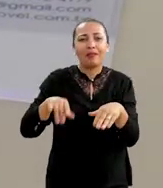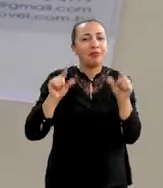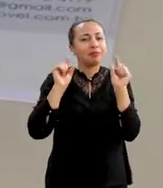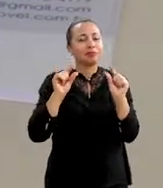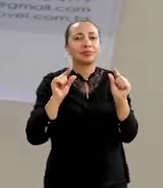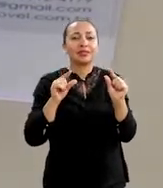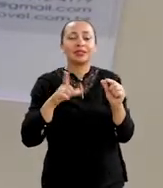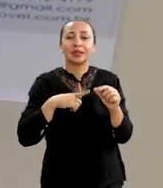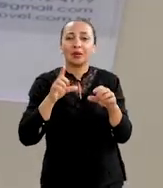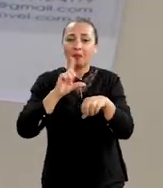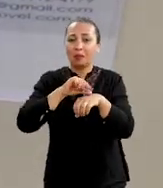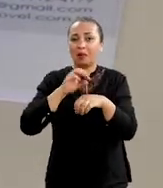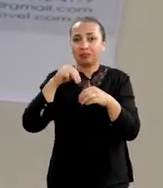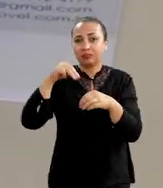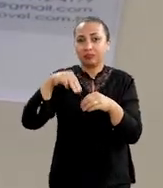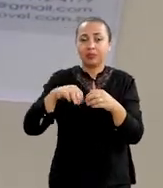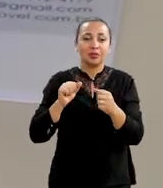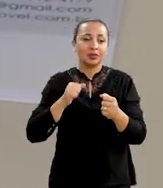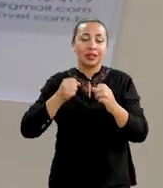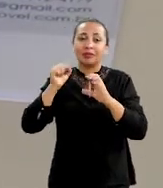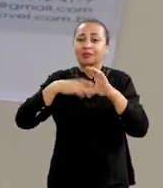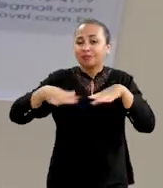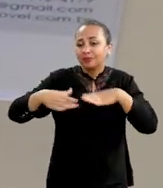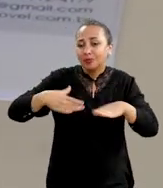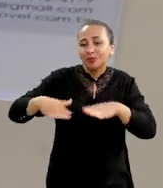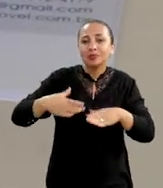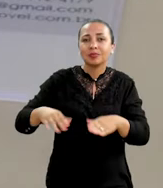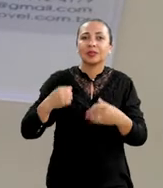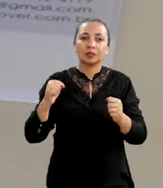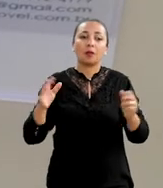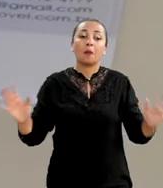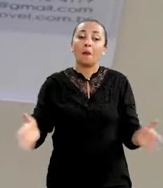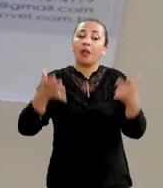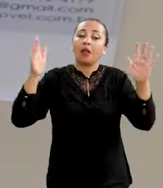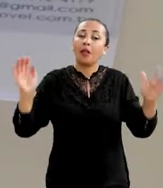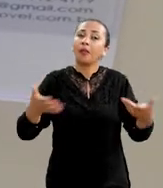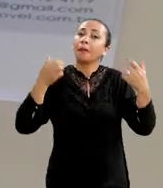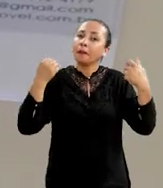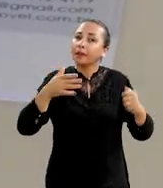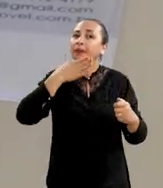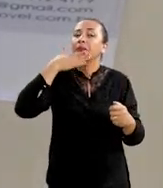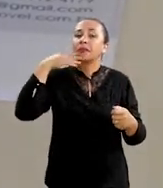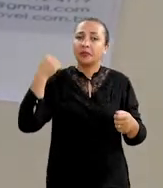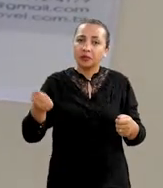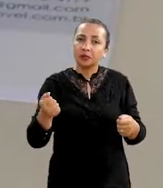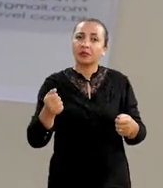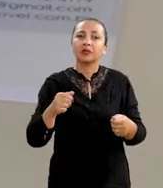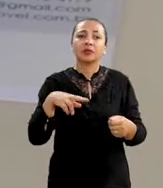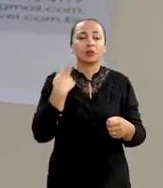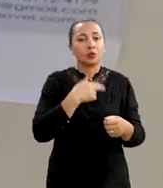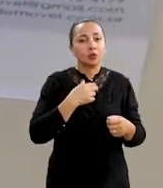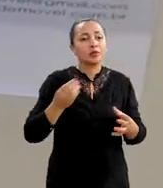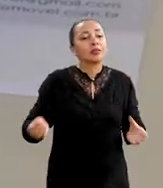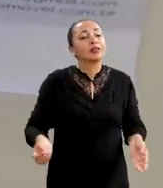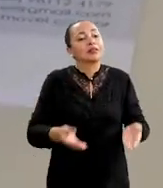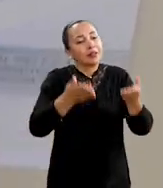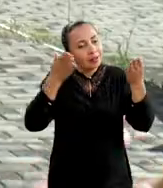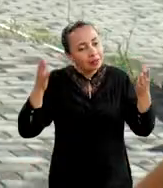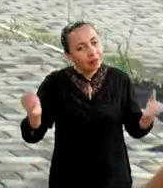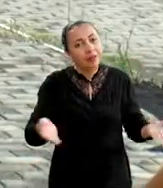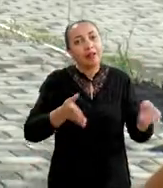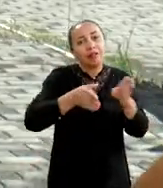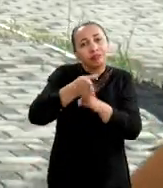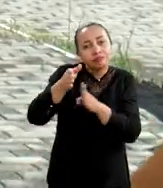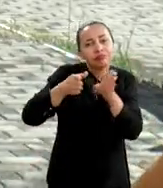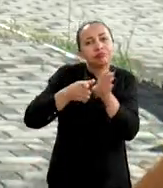dia, poucos minutos ativos. Então, a gente tem estimulado esses idosos, mostrando para eles que eles precisam melhorar. E a gente vai dando